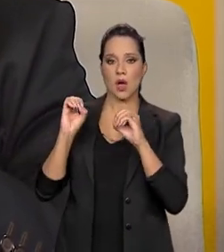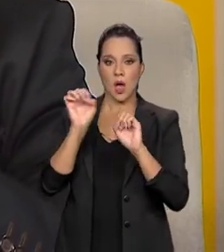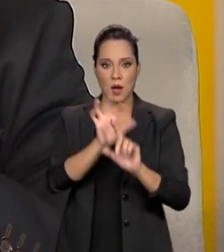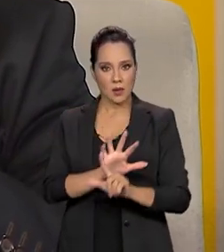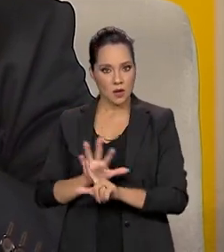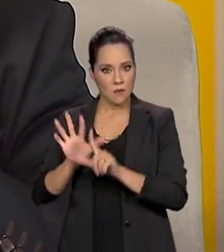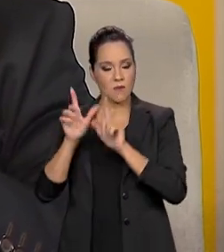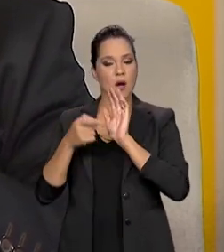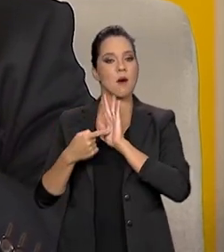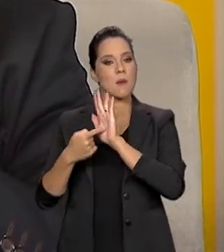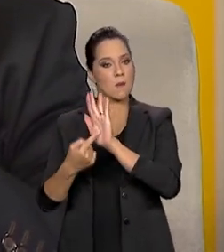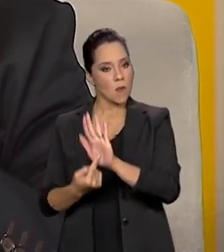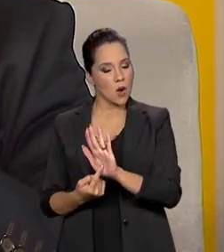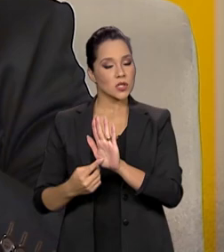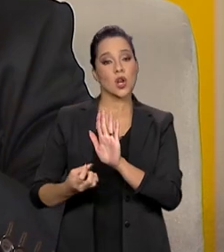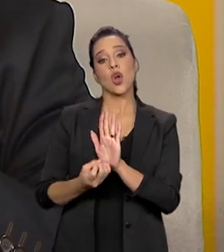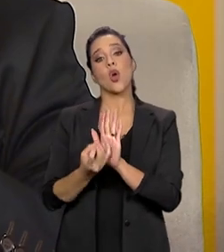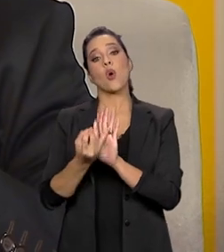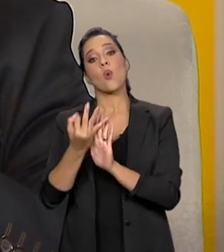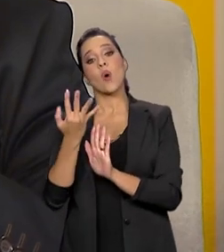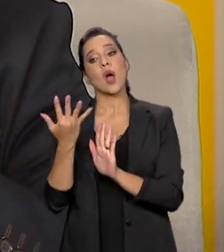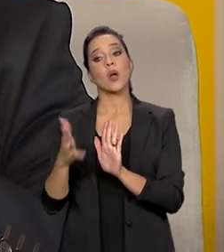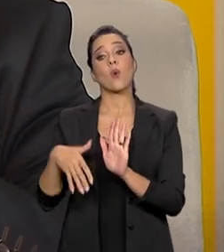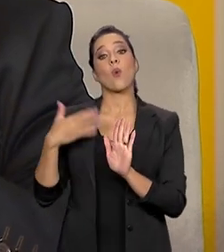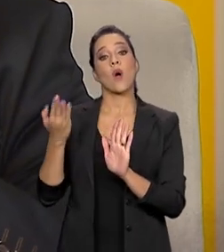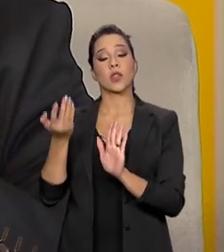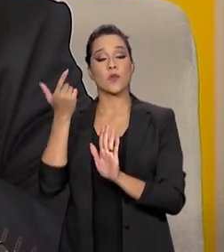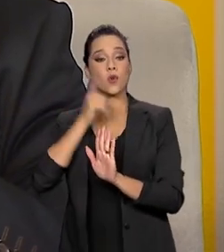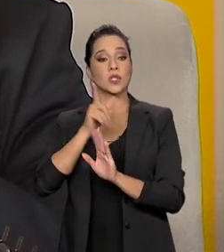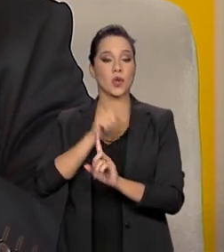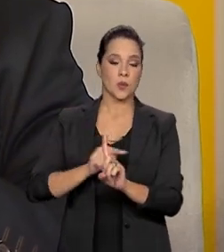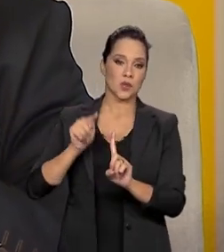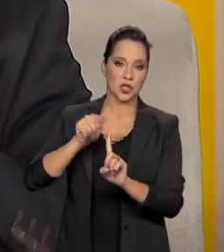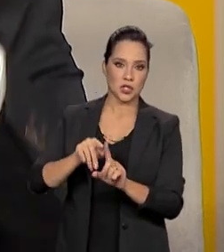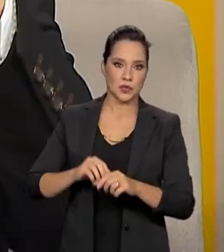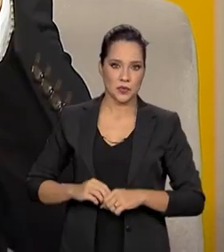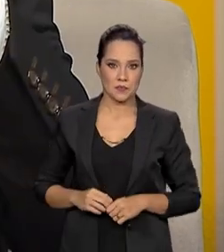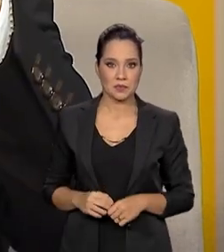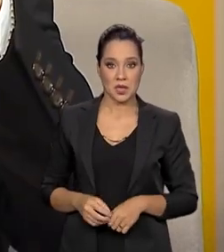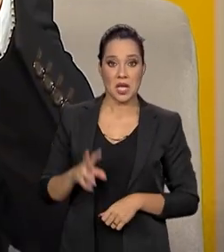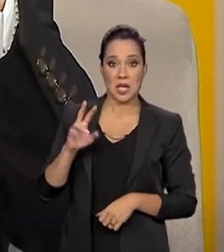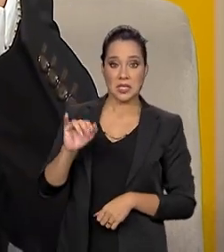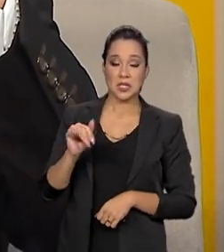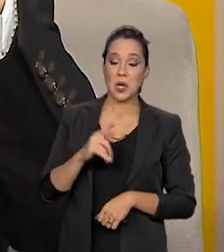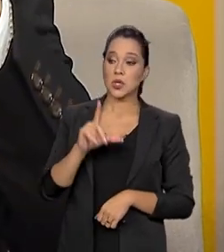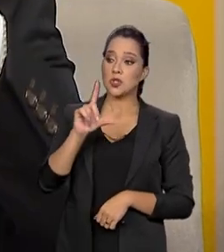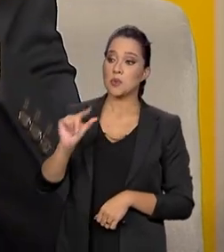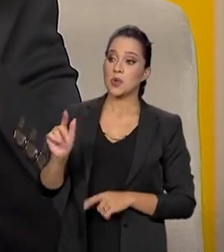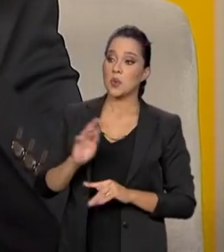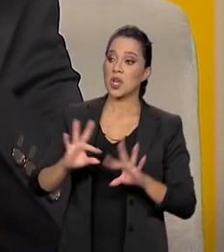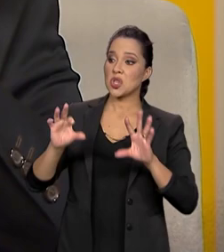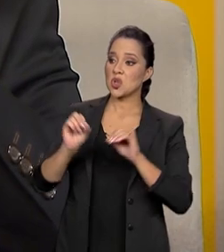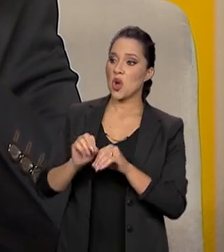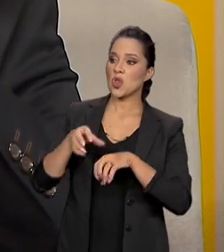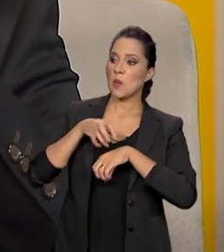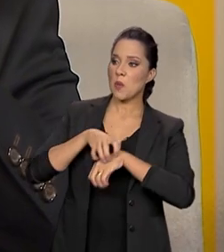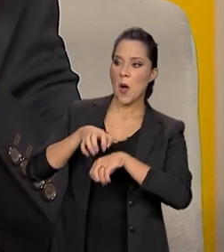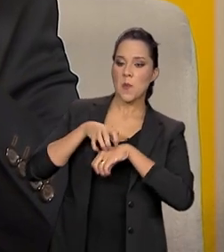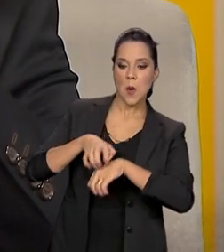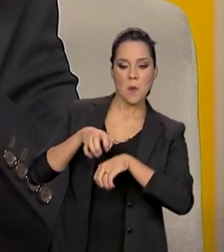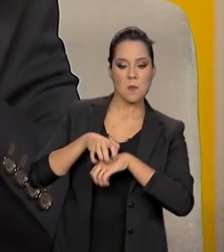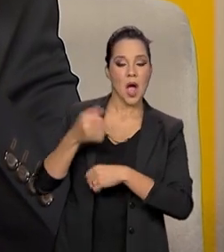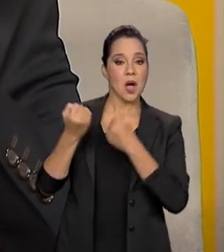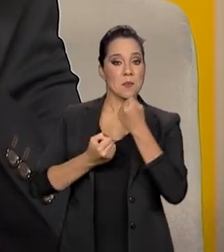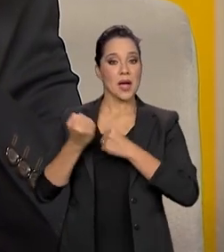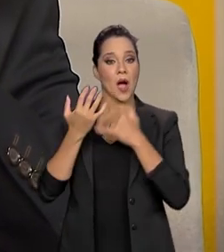simula exatamente quando que eu vou atingir essas metas. E se eu diminuir toda a frota brasileira para